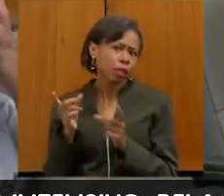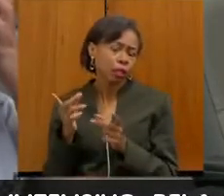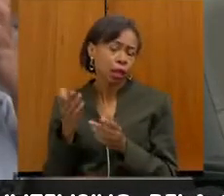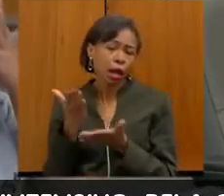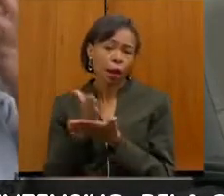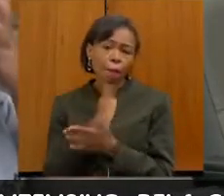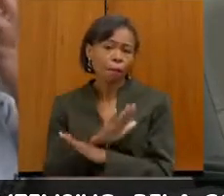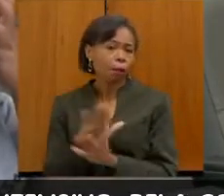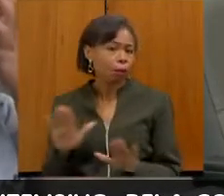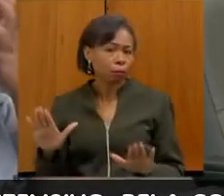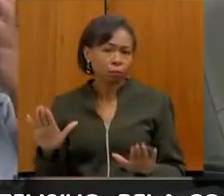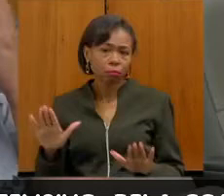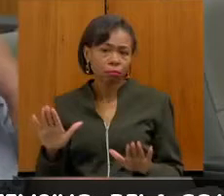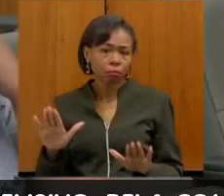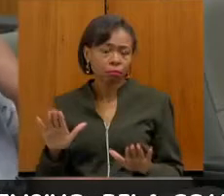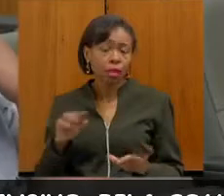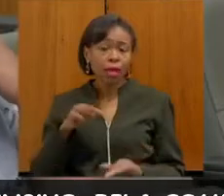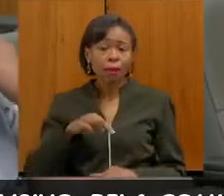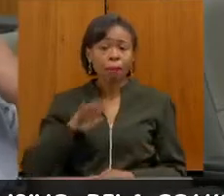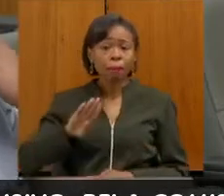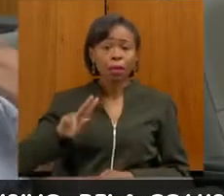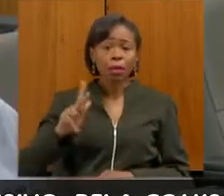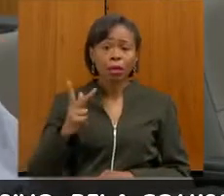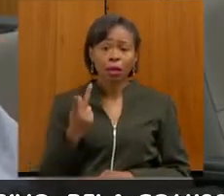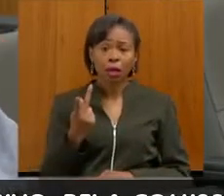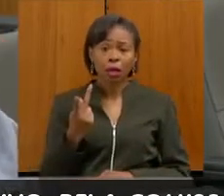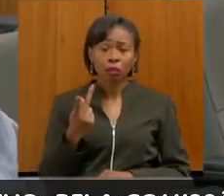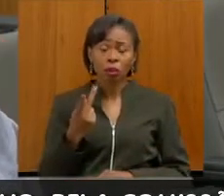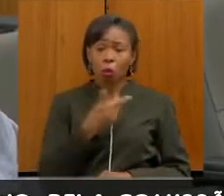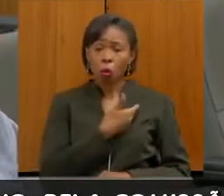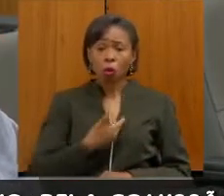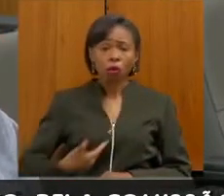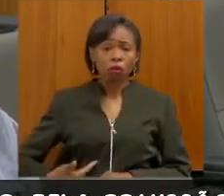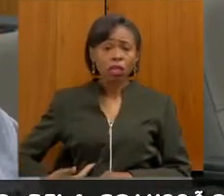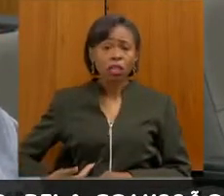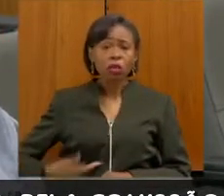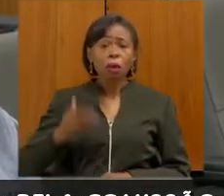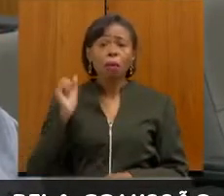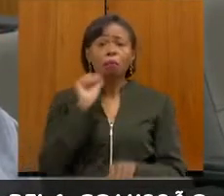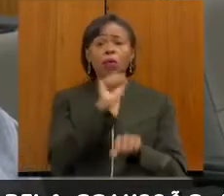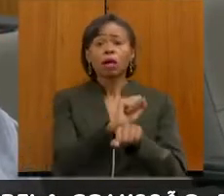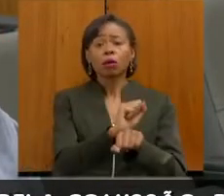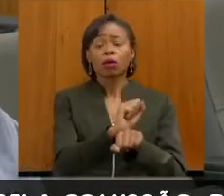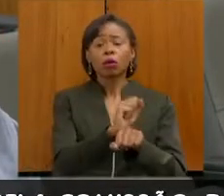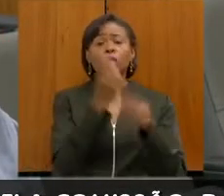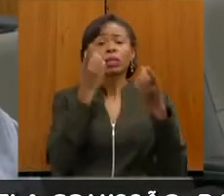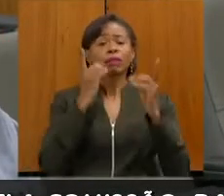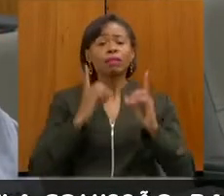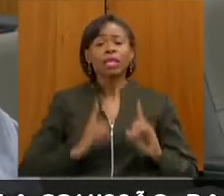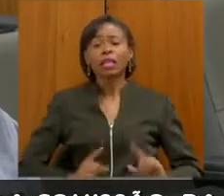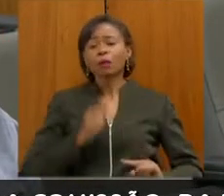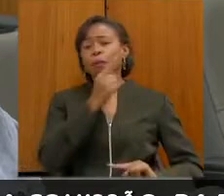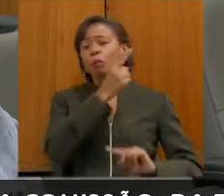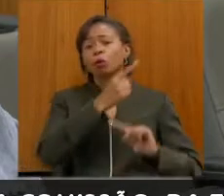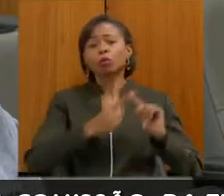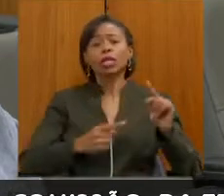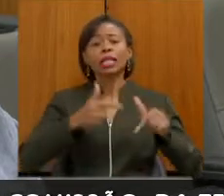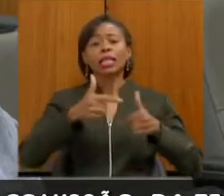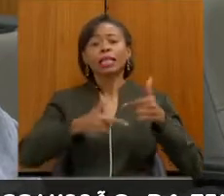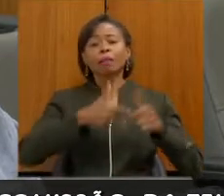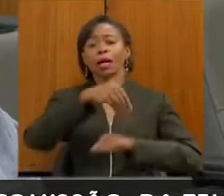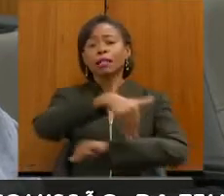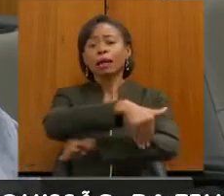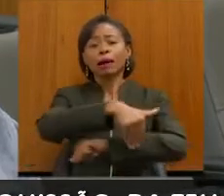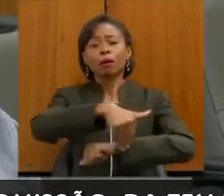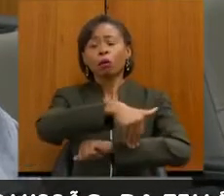público em Belo Horizonte cerceou os deficientes, a maioria deles, em trabalhar na rua. Colocaram todos nós lá no shopping